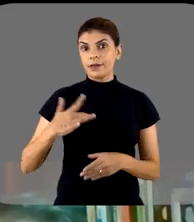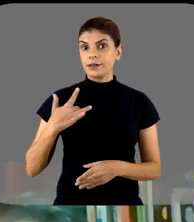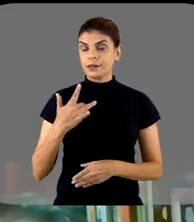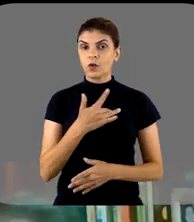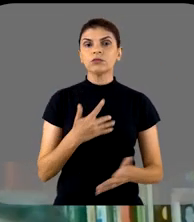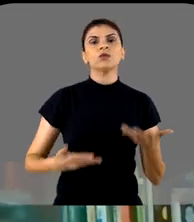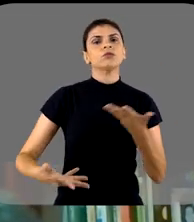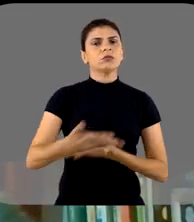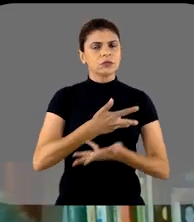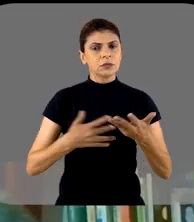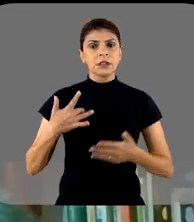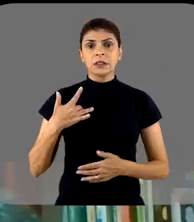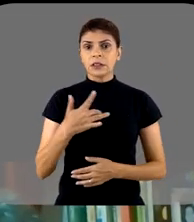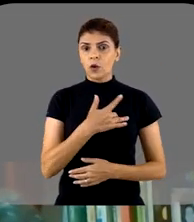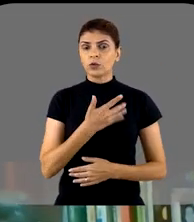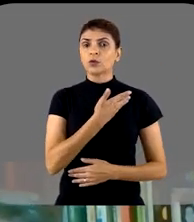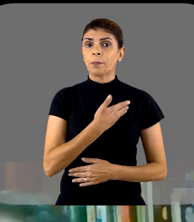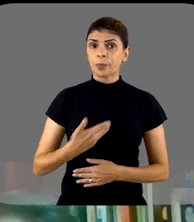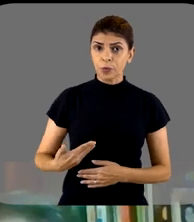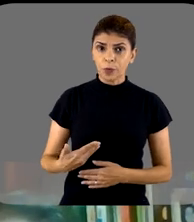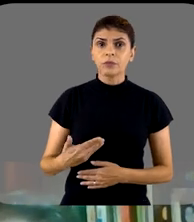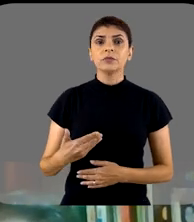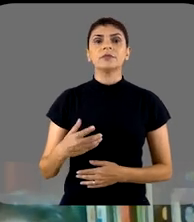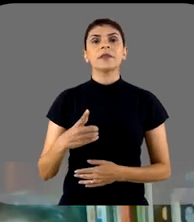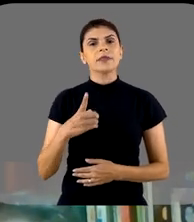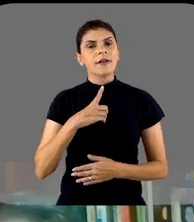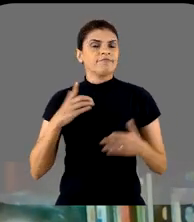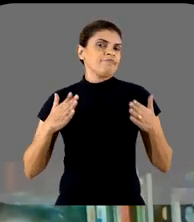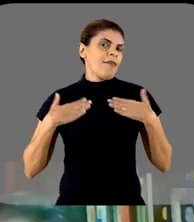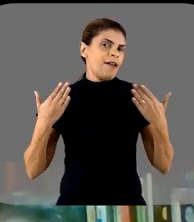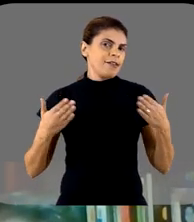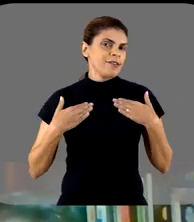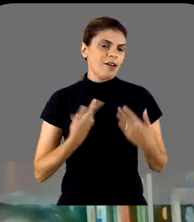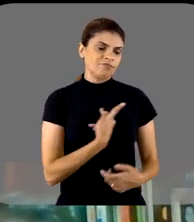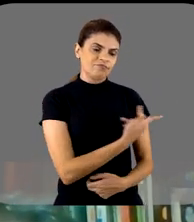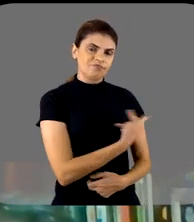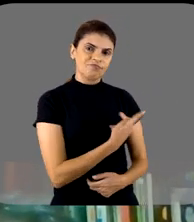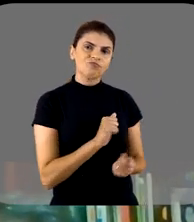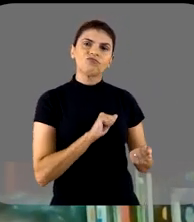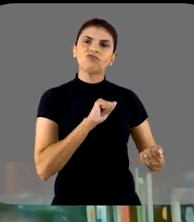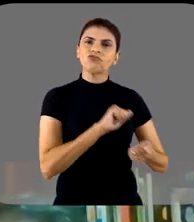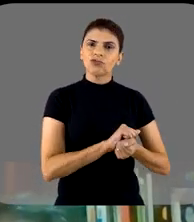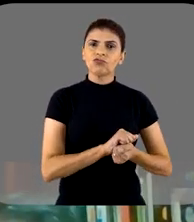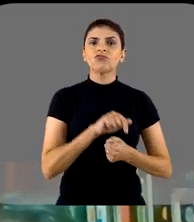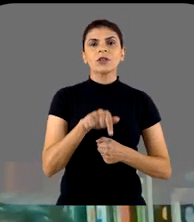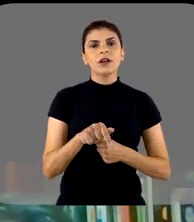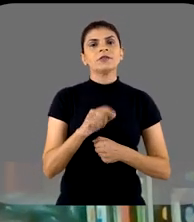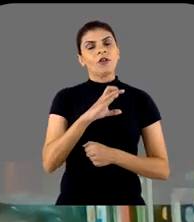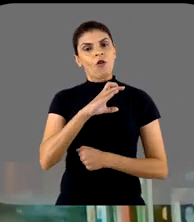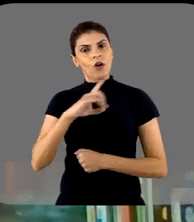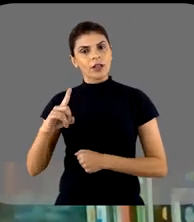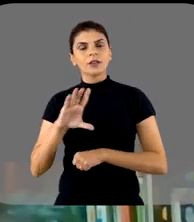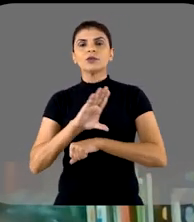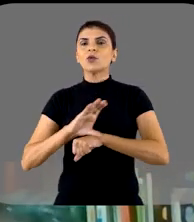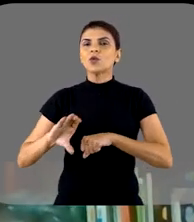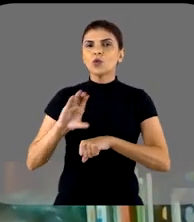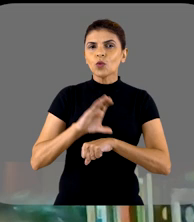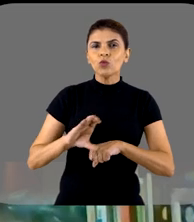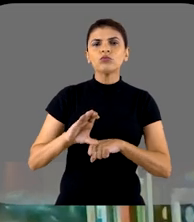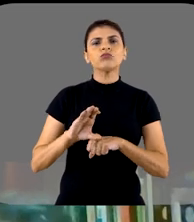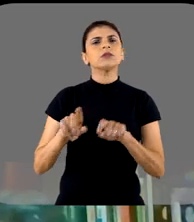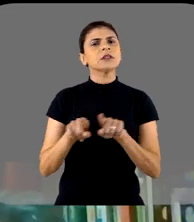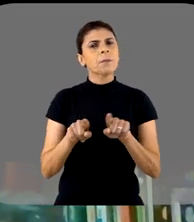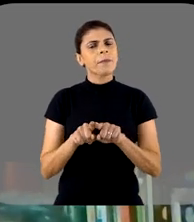da saúde coletiva ou da história da saúde pública, mais especificamente. Tenho a alegria de dividir com o Luiz a coordenação desse